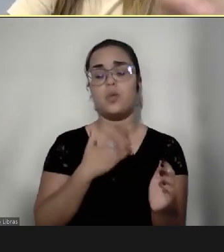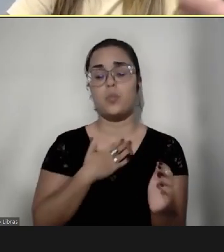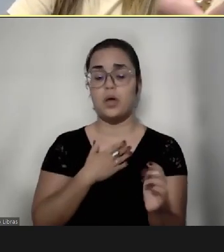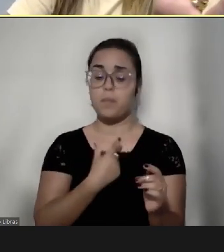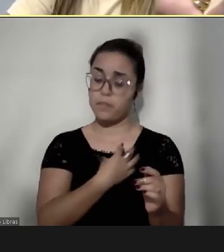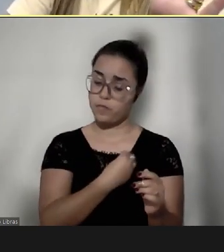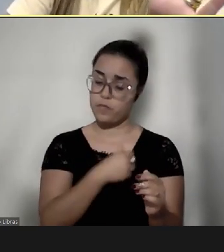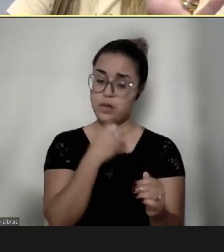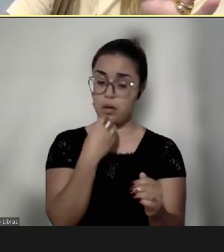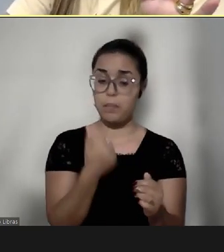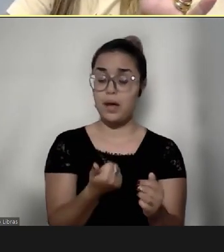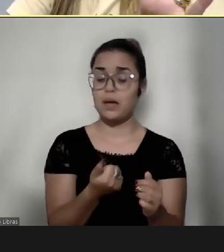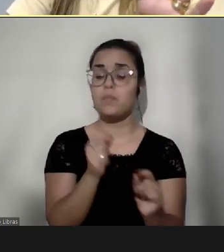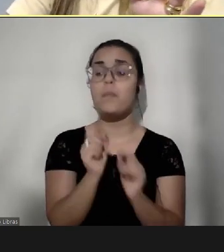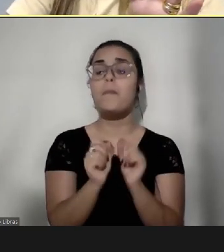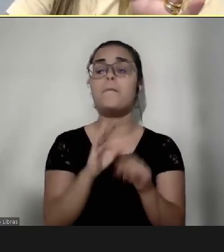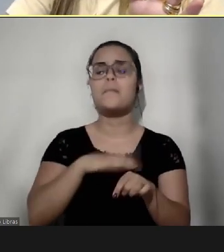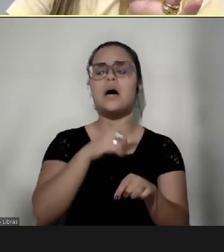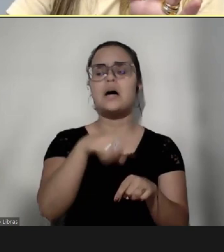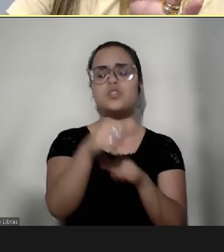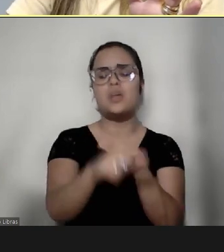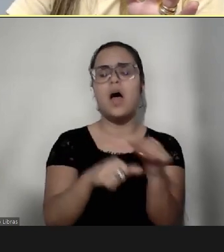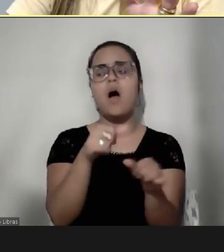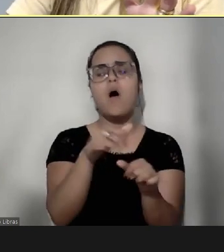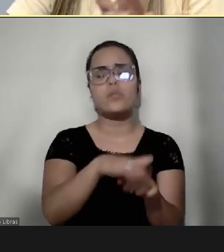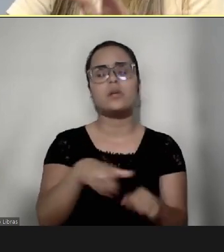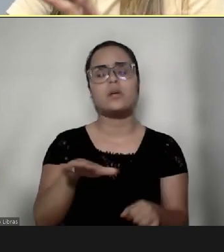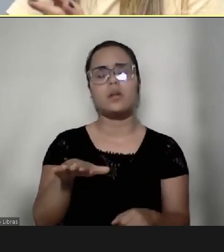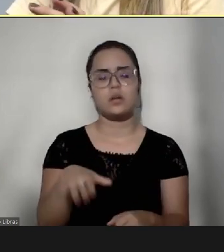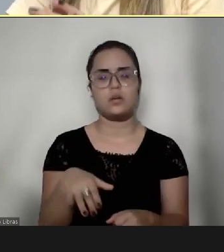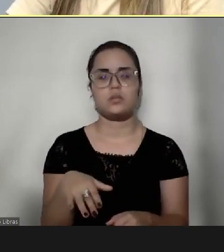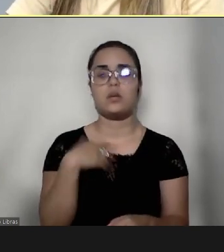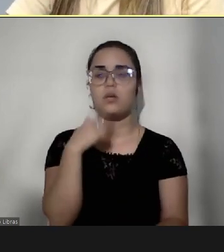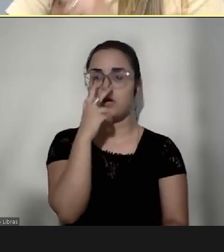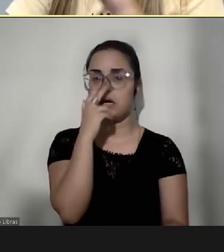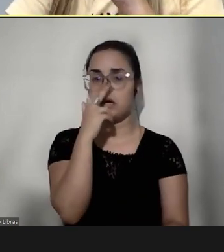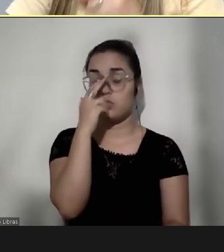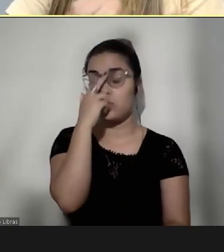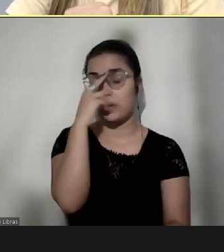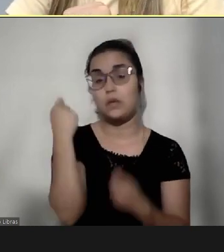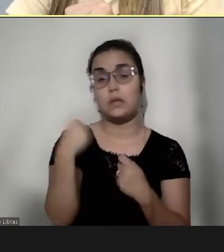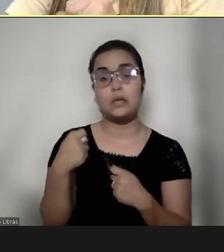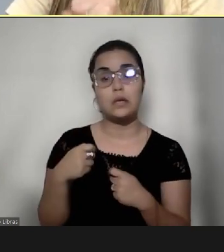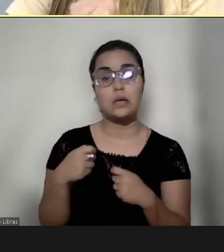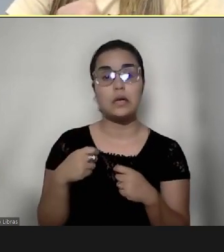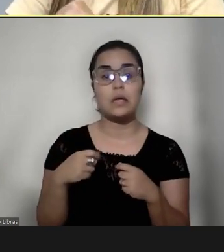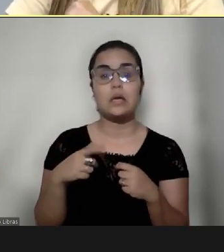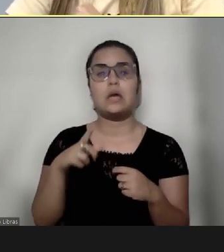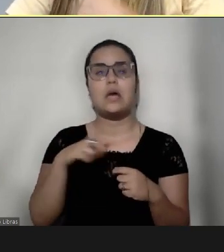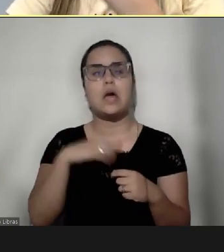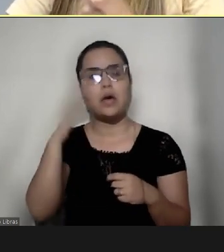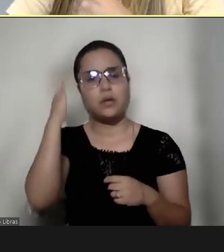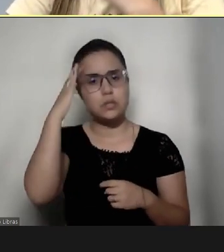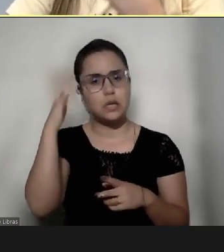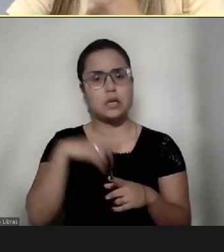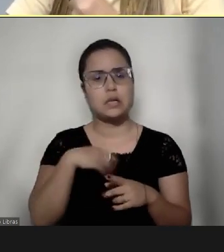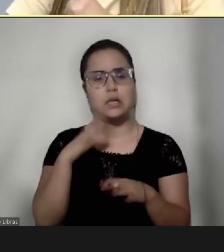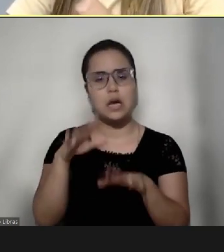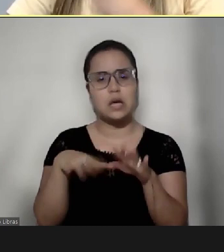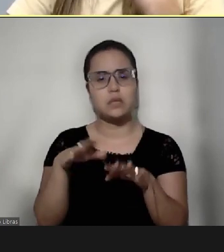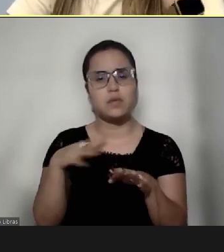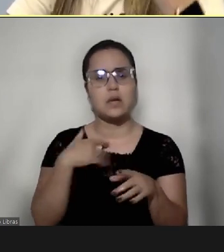meu filho está, está tranquilo, né, então acho que é isso, porque às vezes também, assim, eu sei que às vezes tem um instinto,